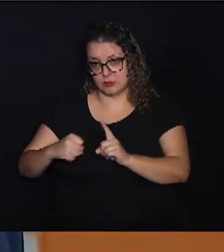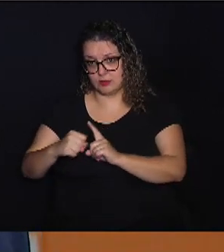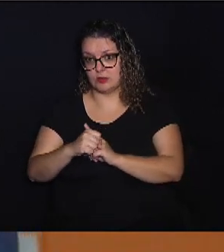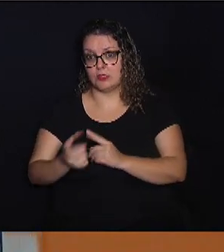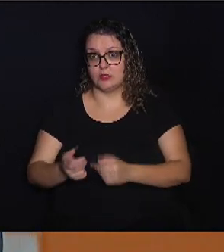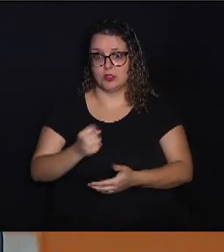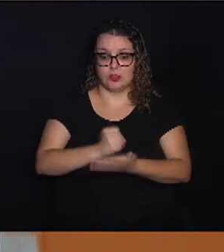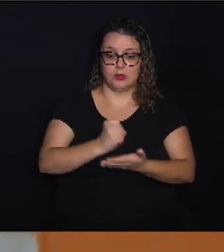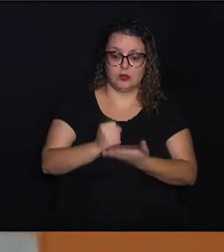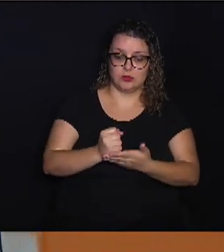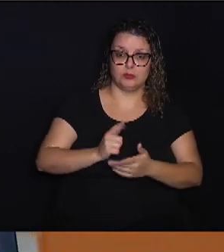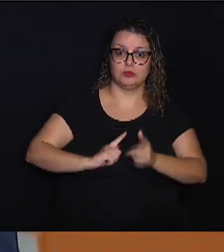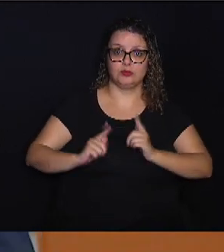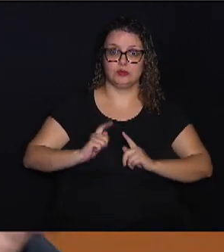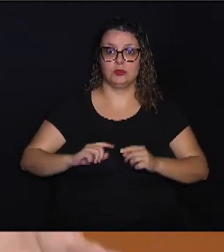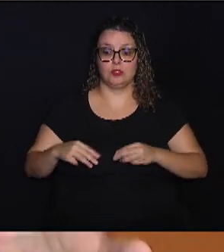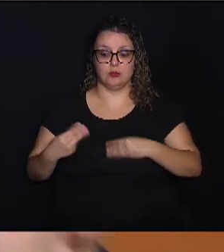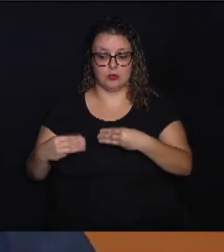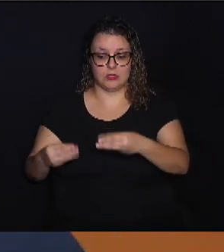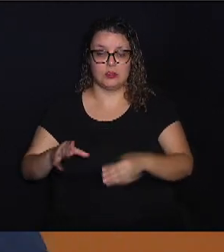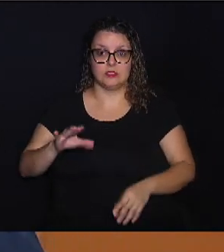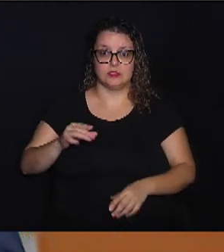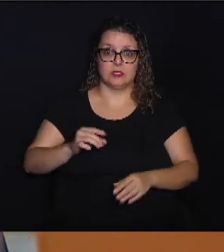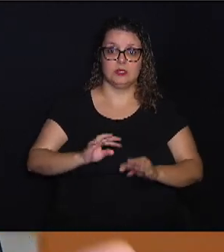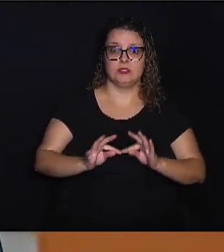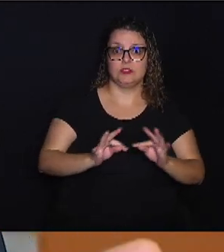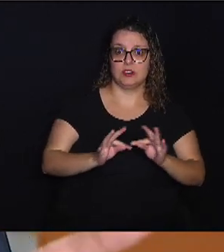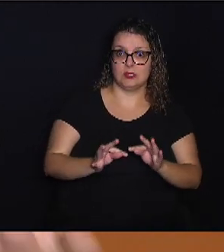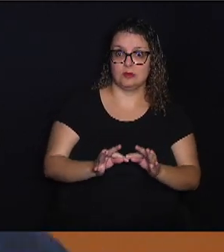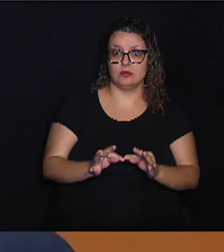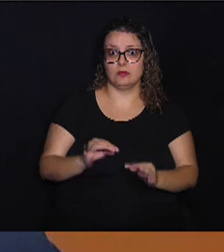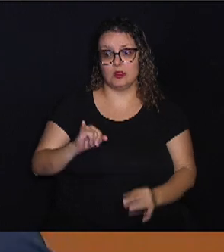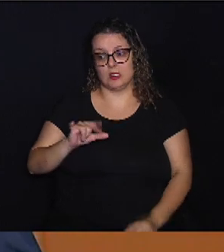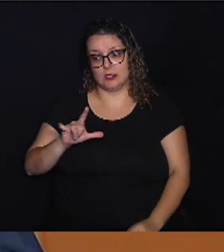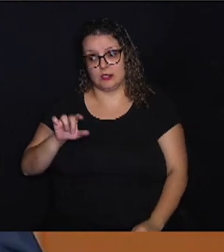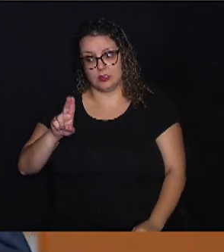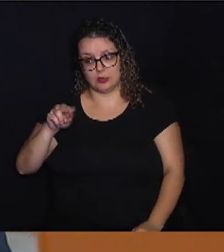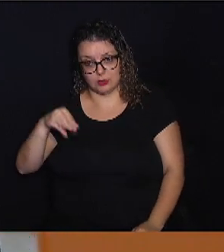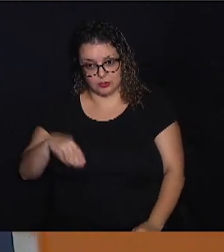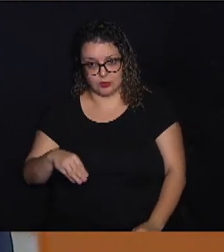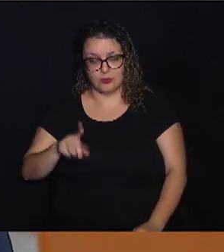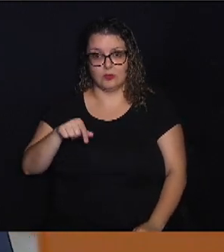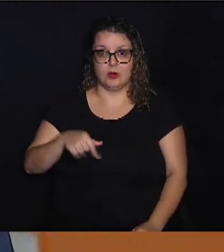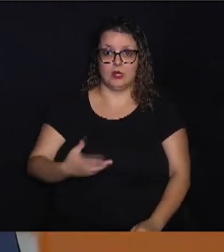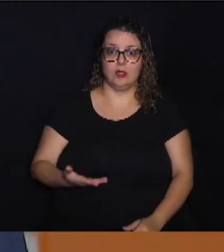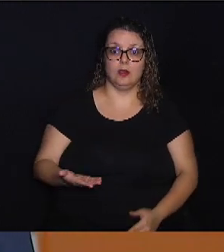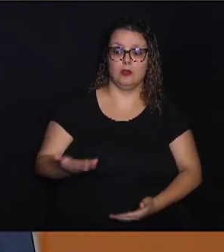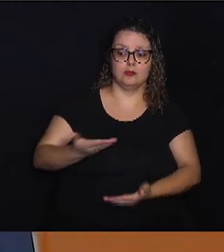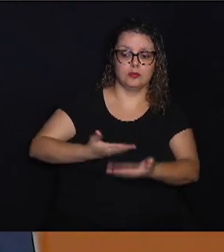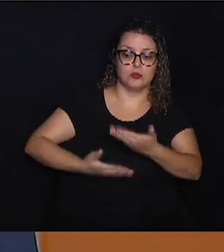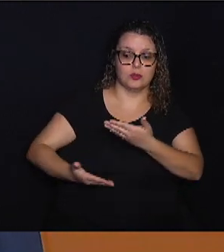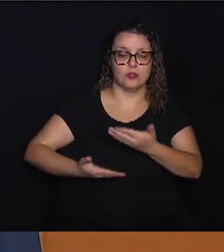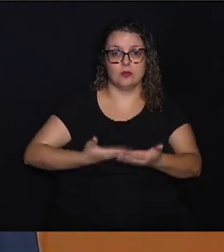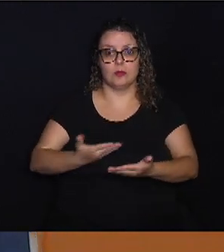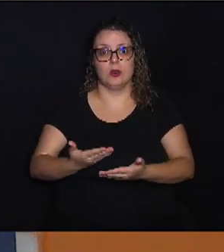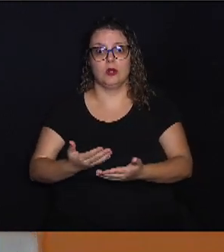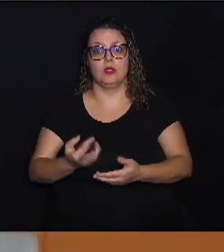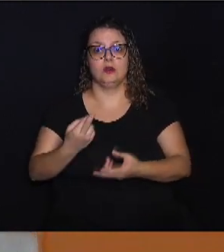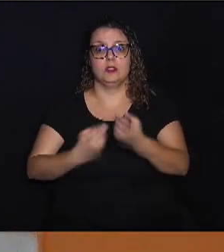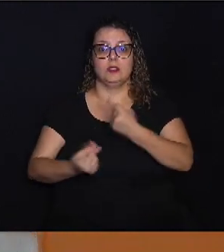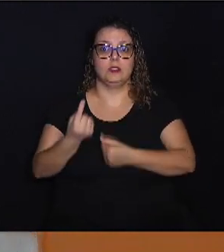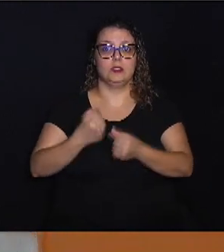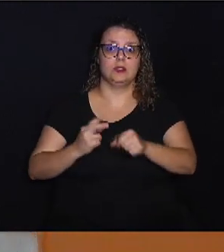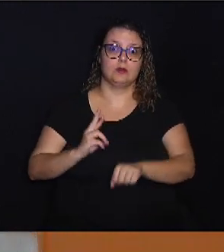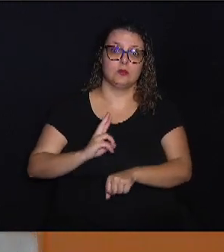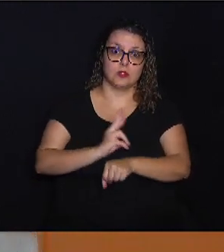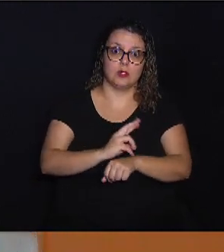gestão com o Ministério de Ciência e Tecnologia. No caso da Ilum, ele é um intervinente que nós temos aqui os recursos do MEC, né?